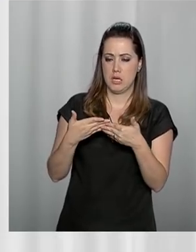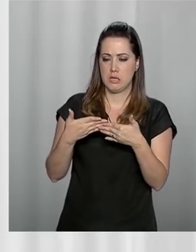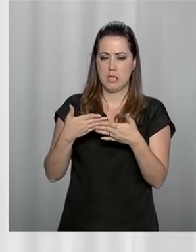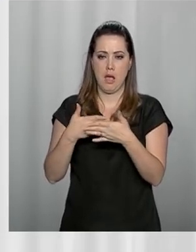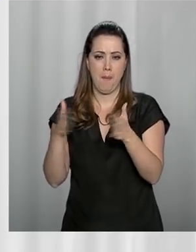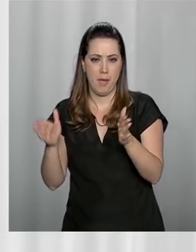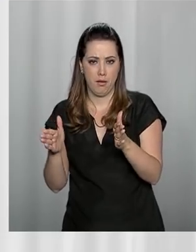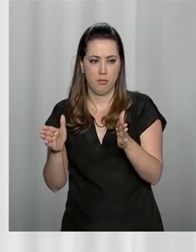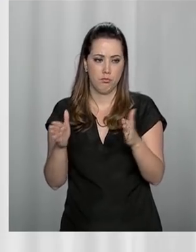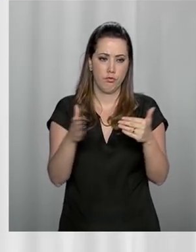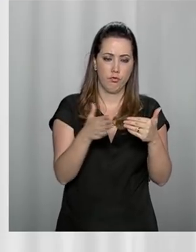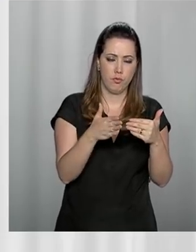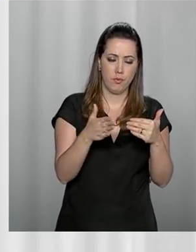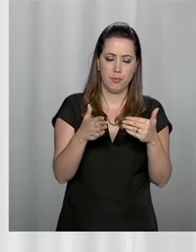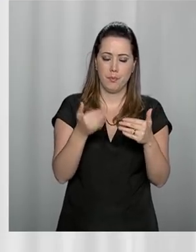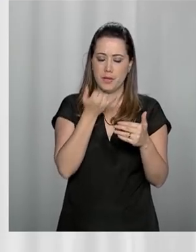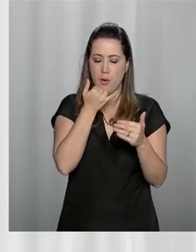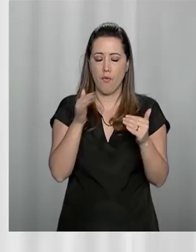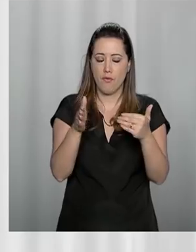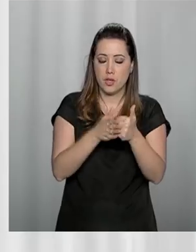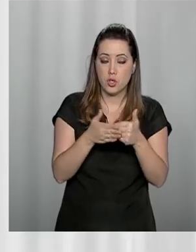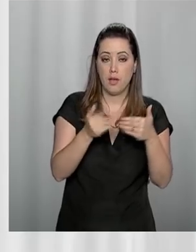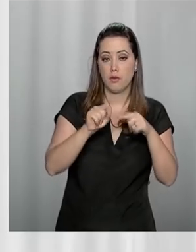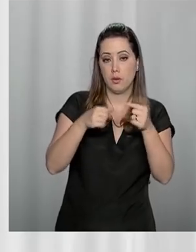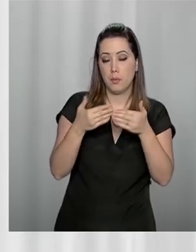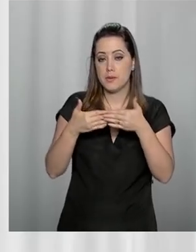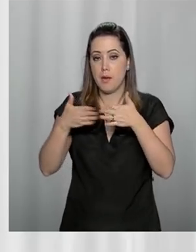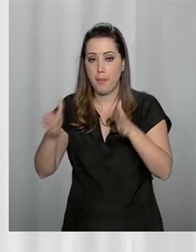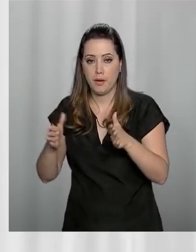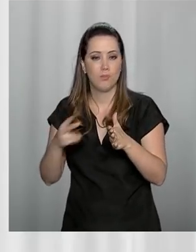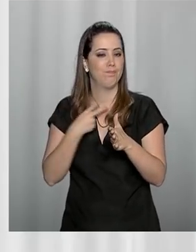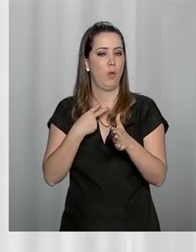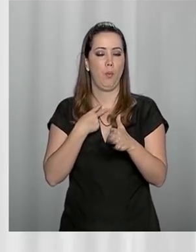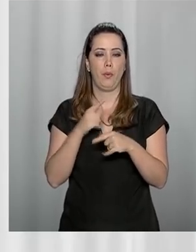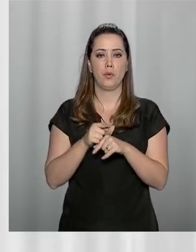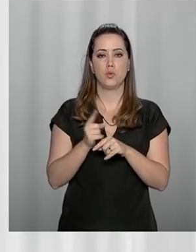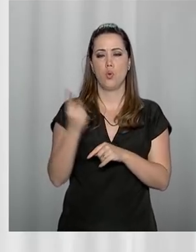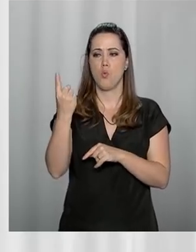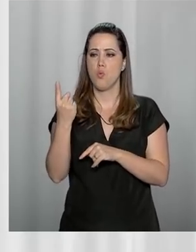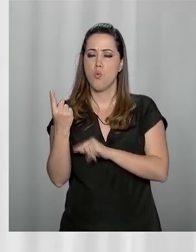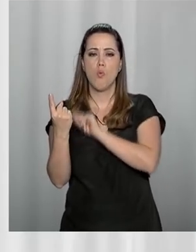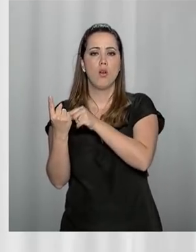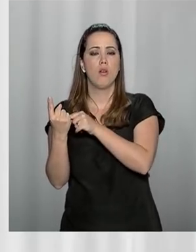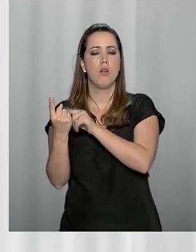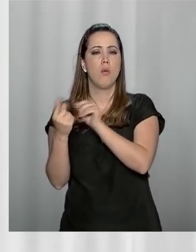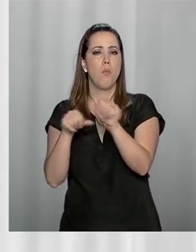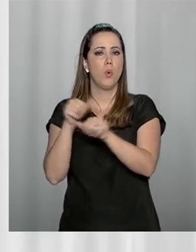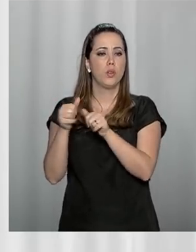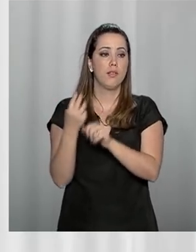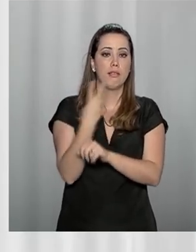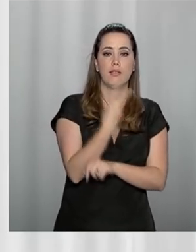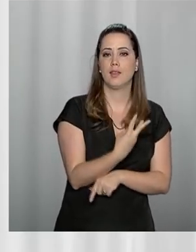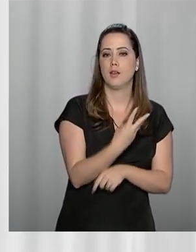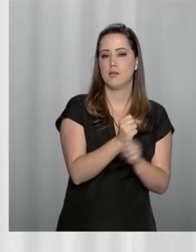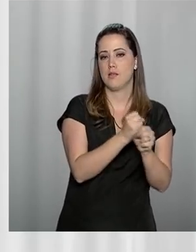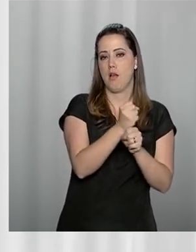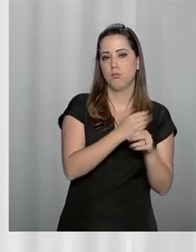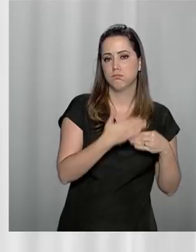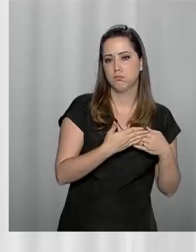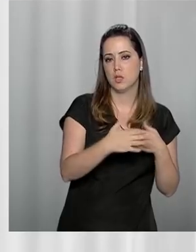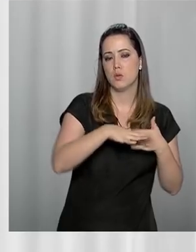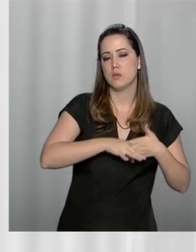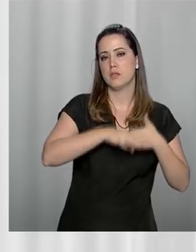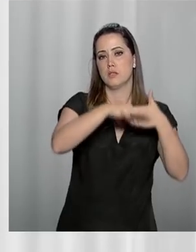como sair do fechado para o aberto. A proposta amplia de um para três anos o prazo de permanência dos